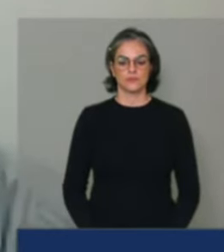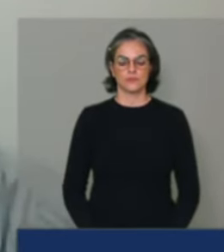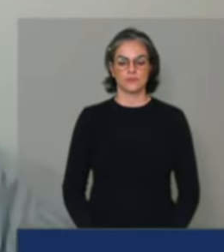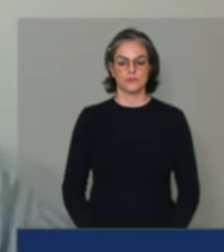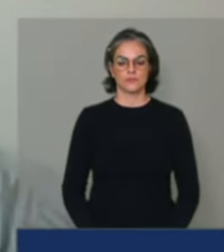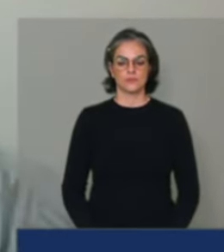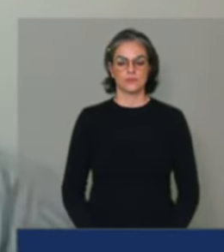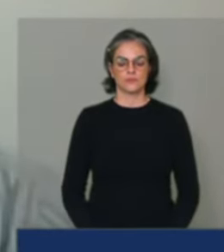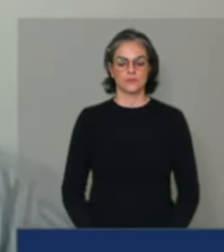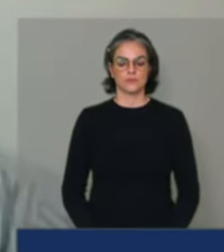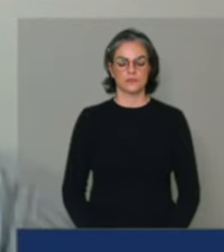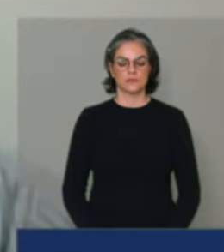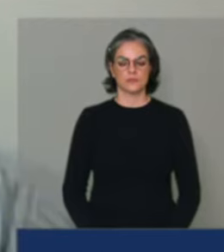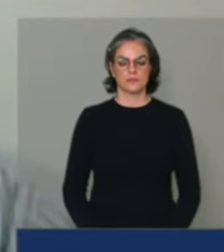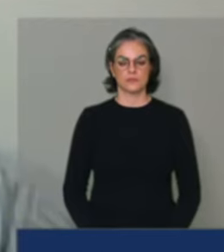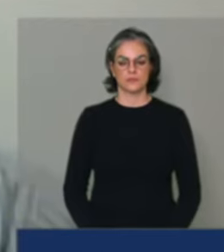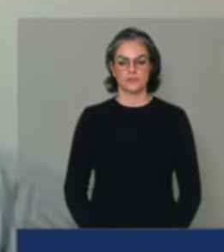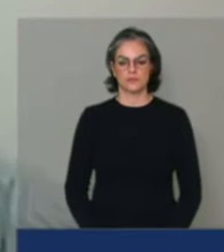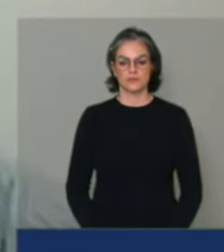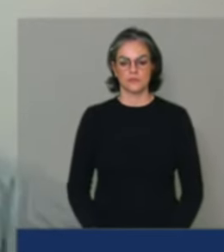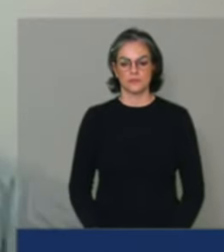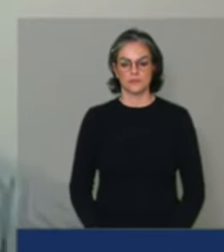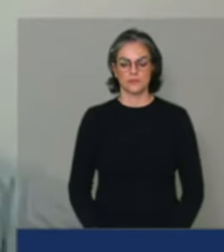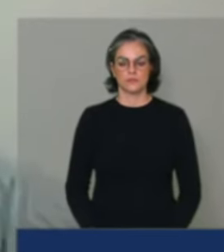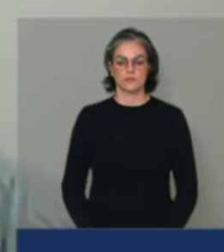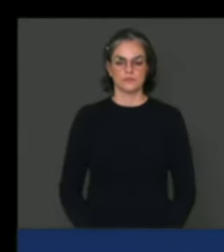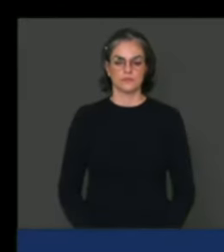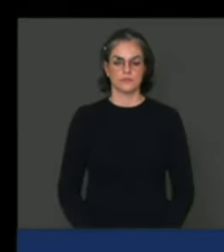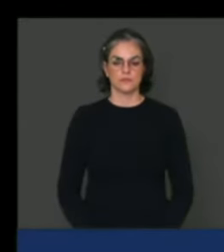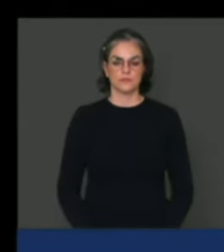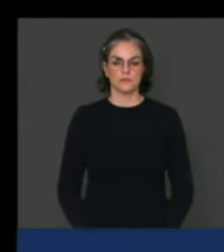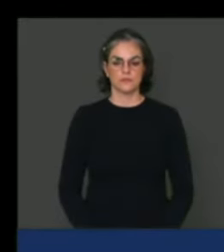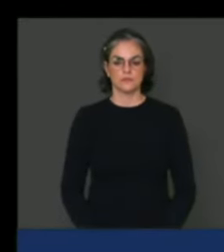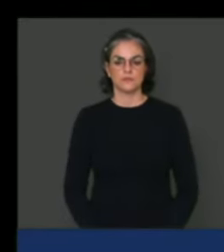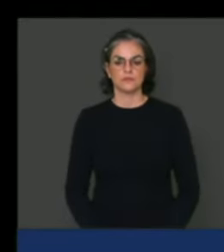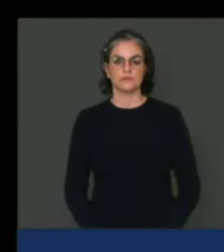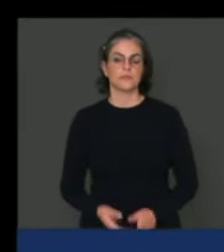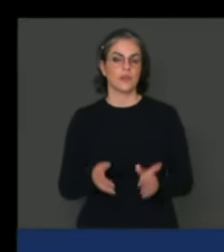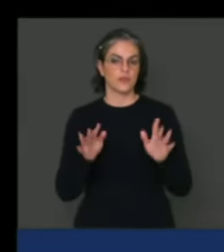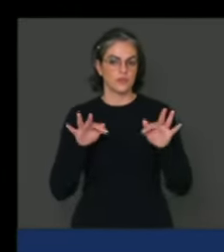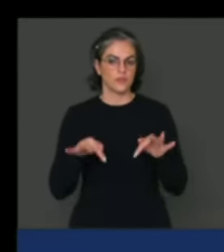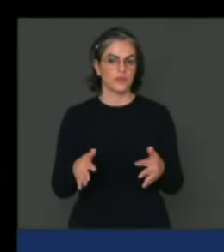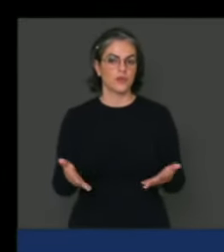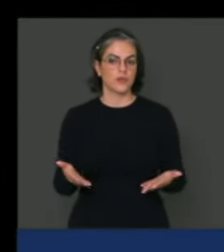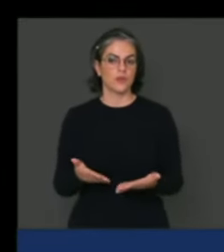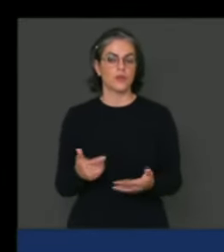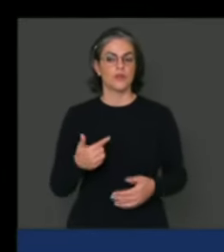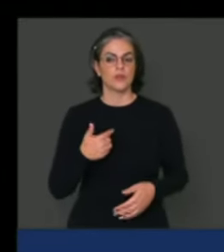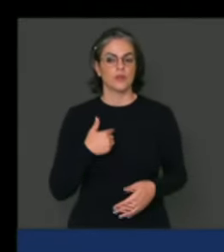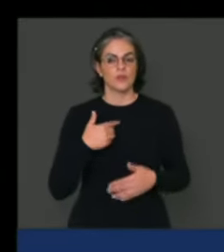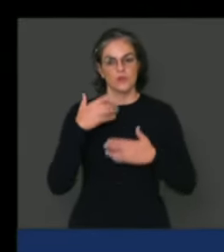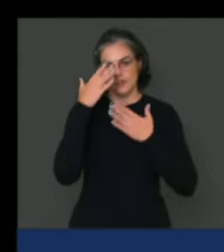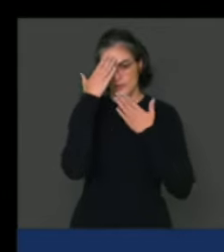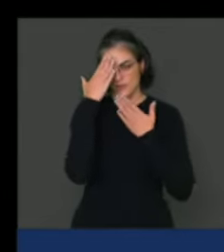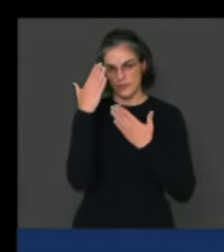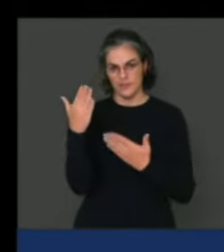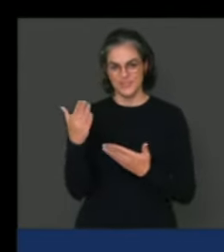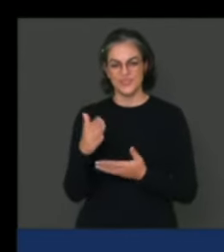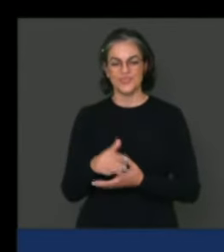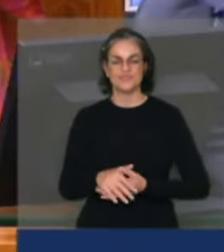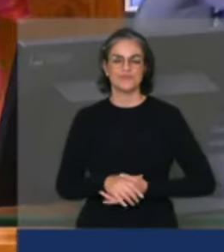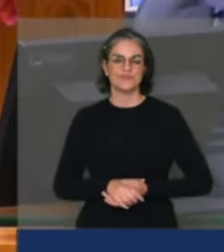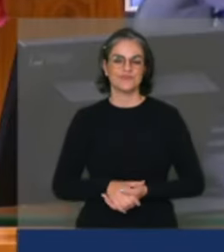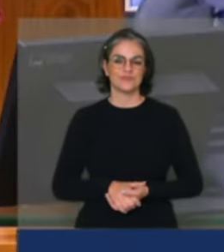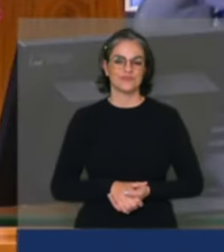outro ponto que a gente também, eu finalizo aqui minhas palavras e agradeço muito obrigado,